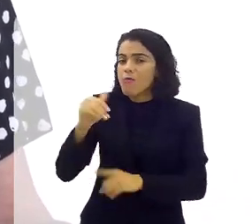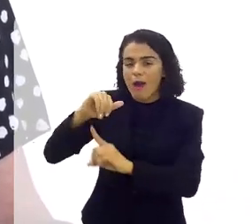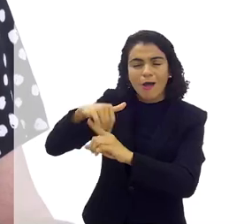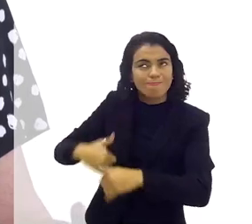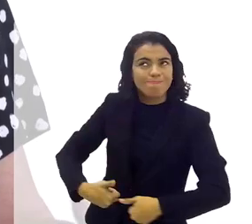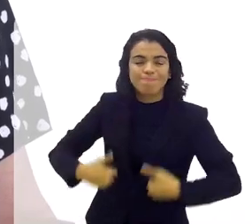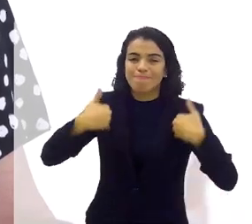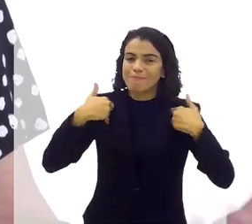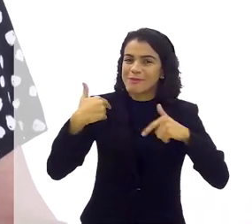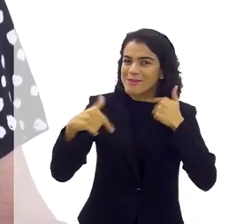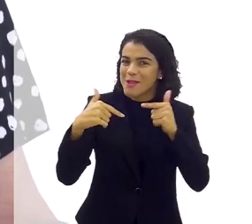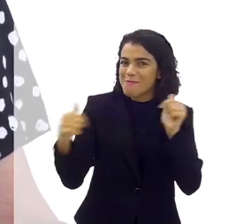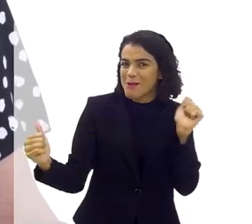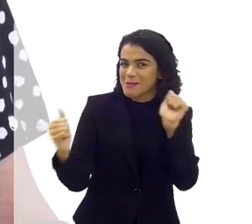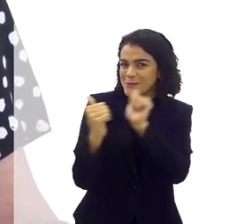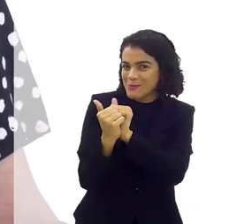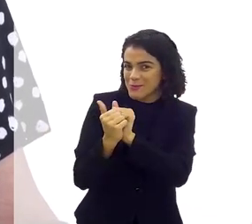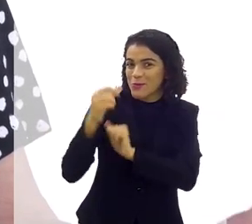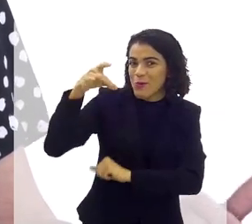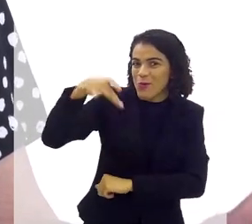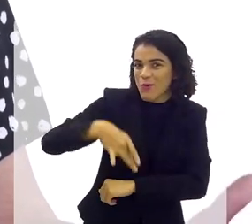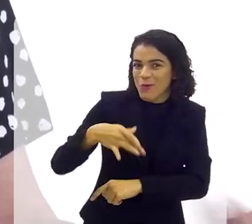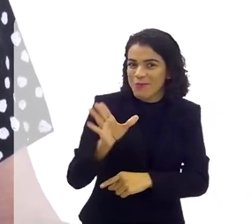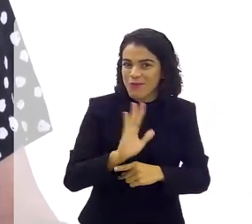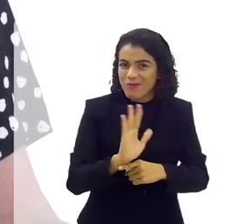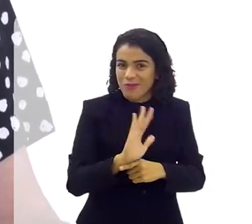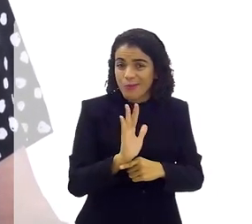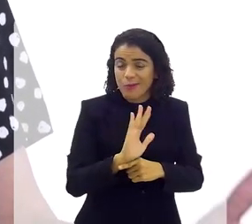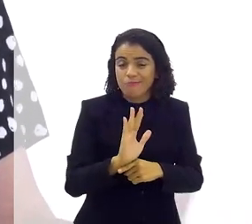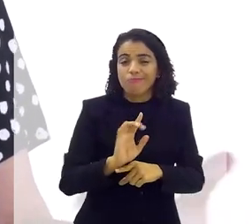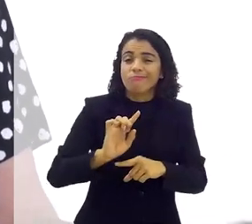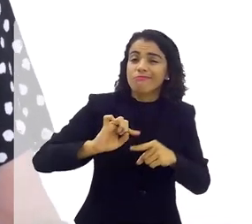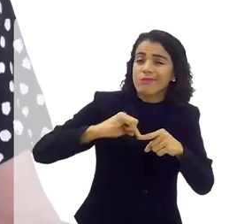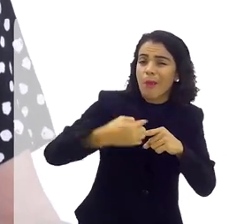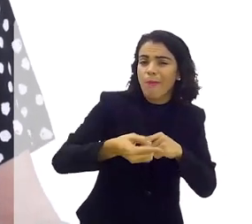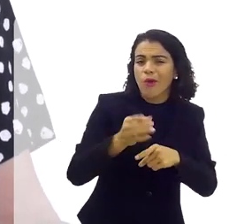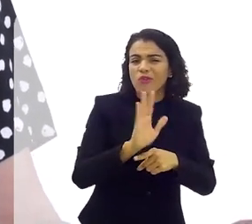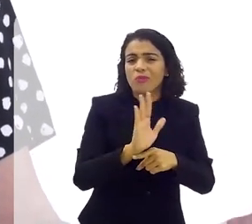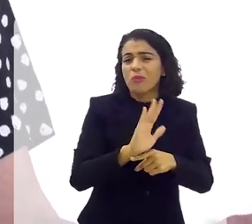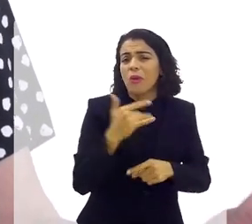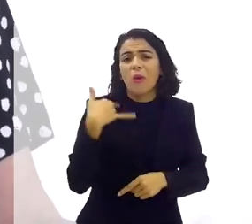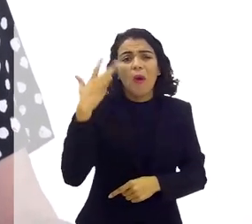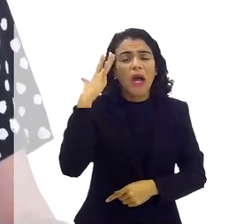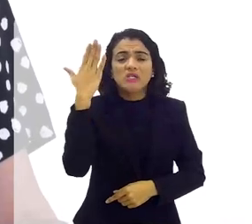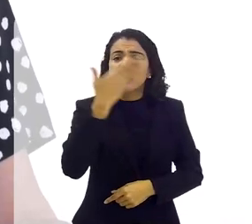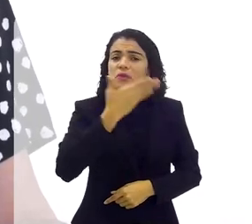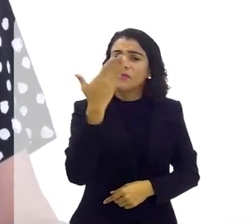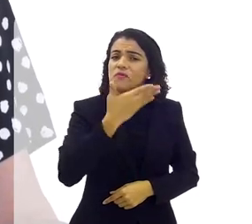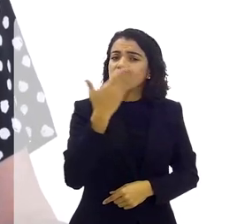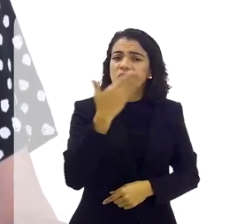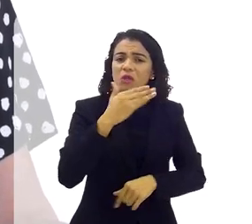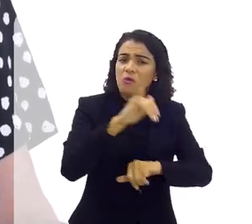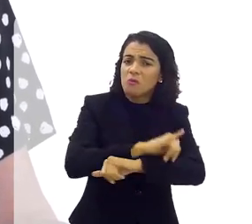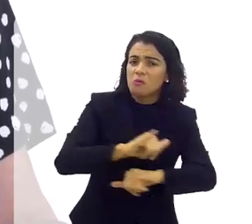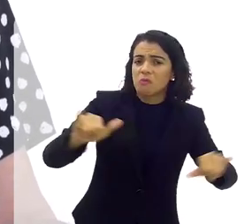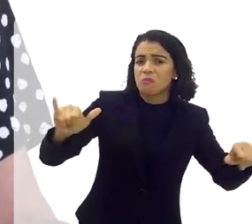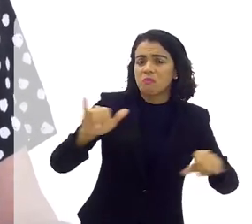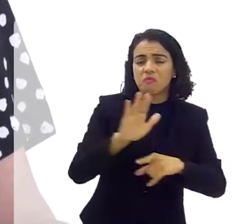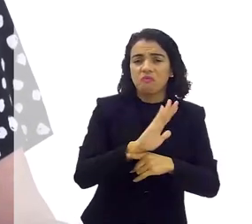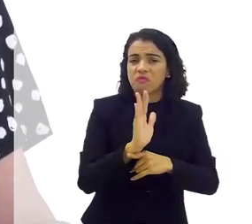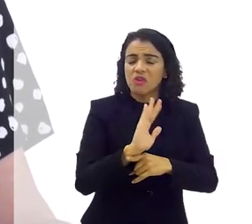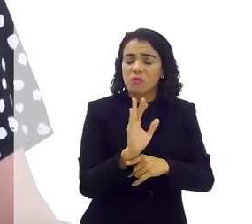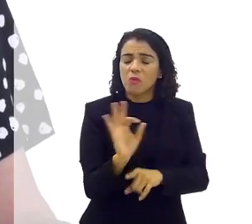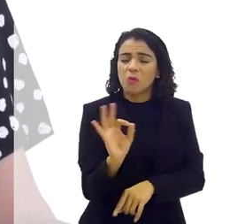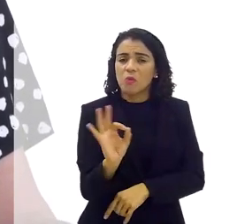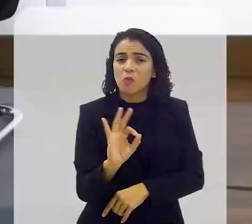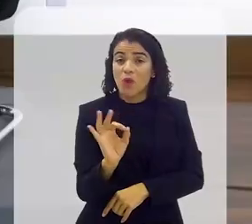uma honra muito grande trabalhar com ele nesse último filme dele logo após o filme eu acho que ele nem viu ele nem viu